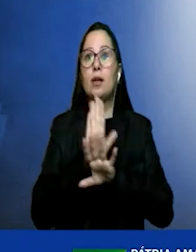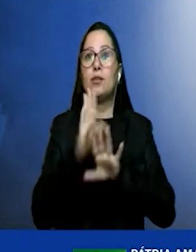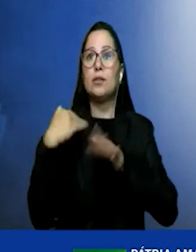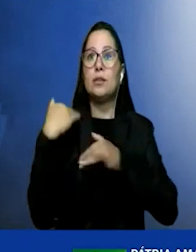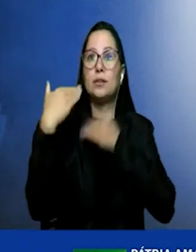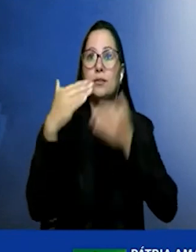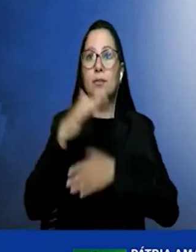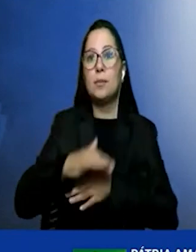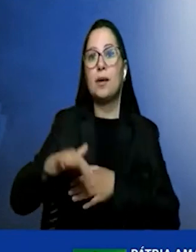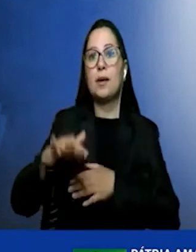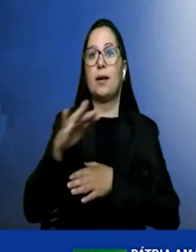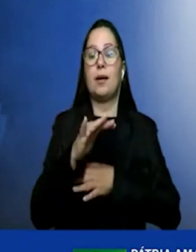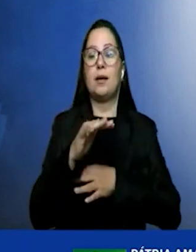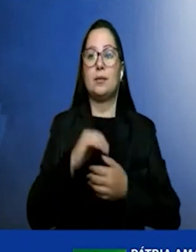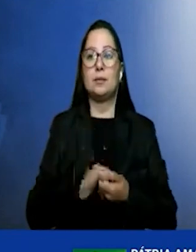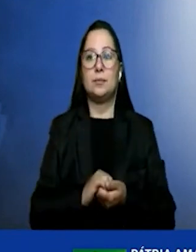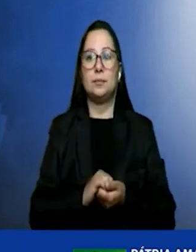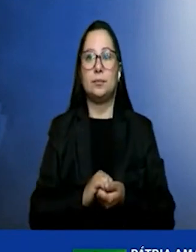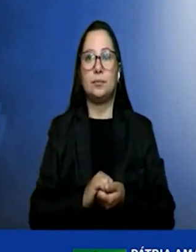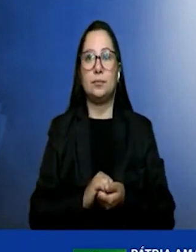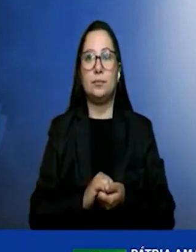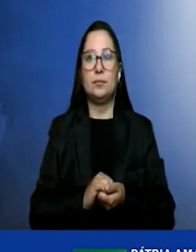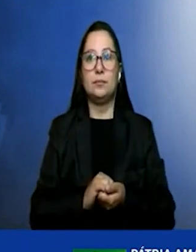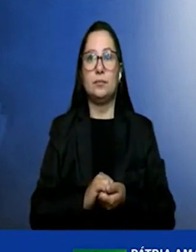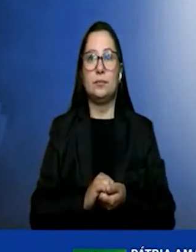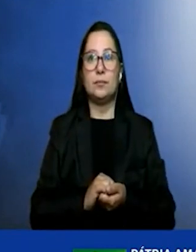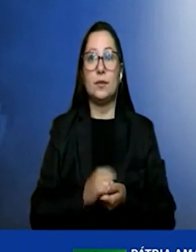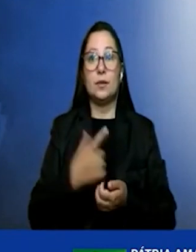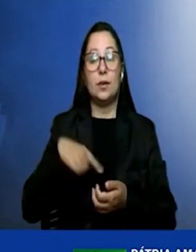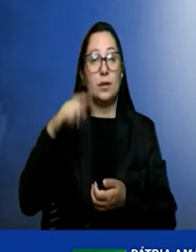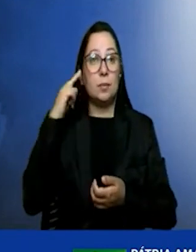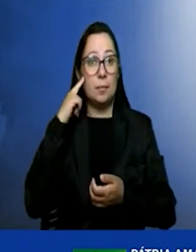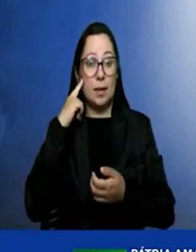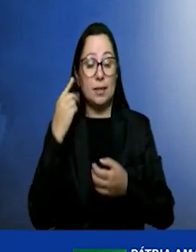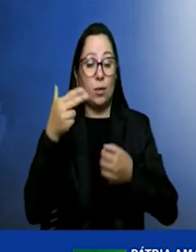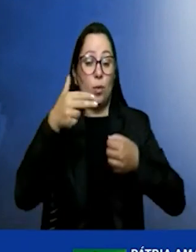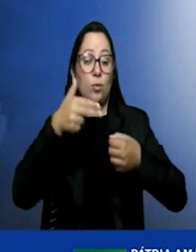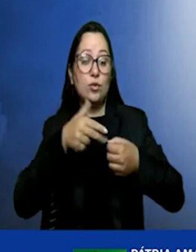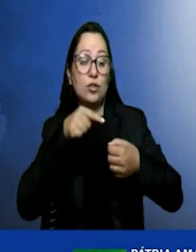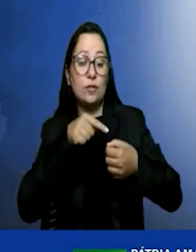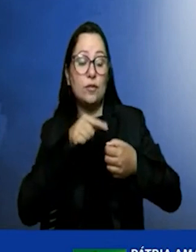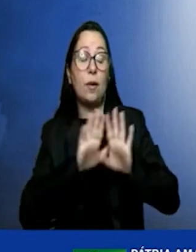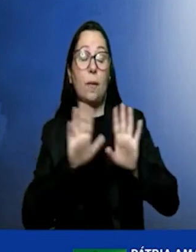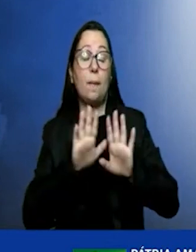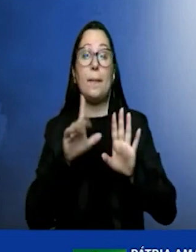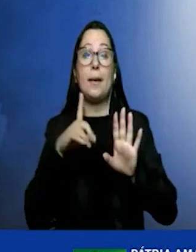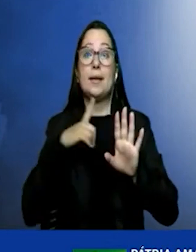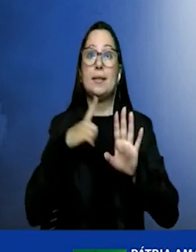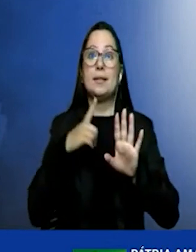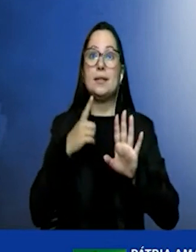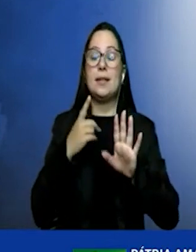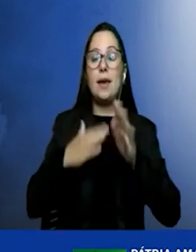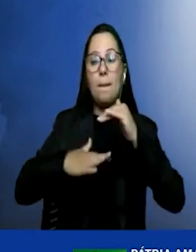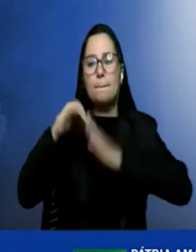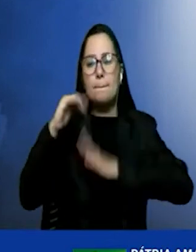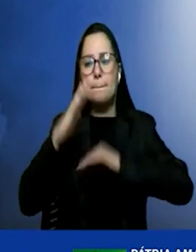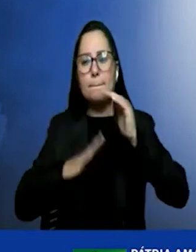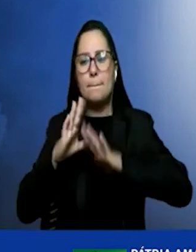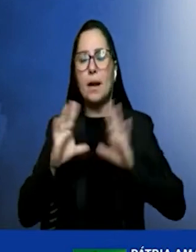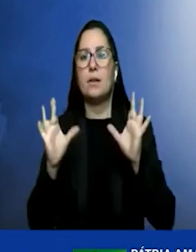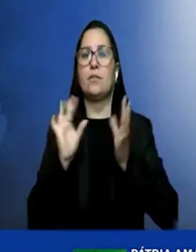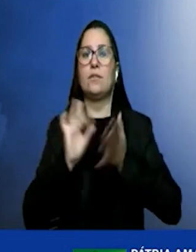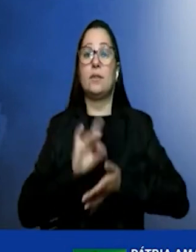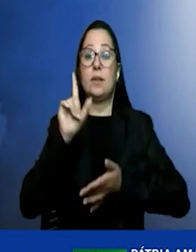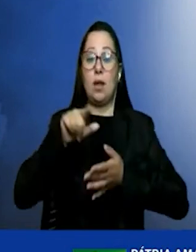Desenvolver no sentido de que a gente fala do combustível em si, mas, no momento em que a gente fala de uma aplicação prática, que é o veículo na rua,